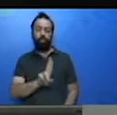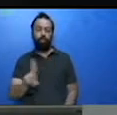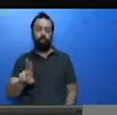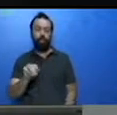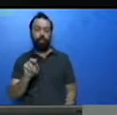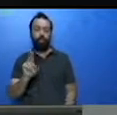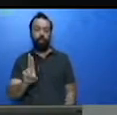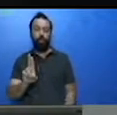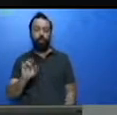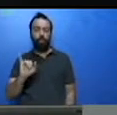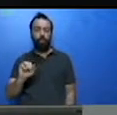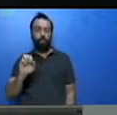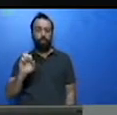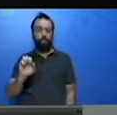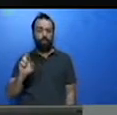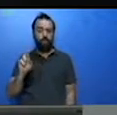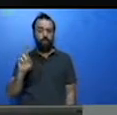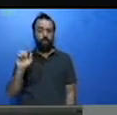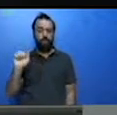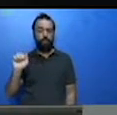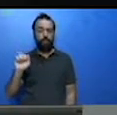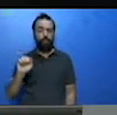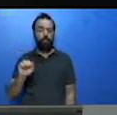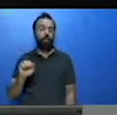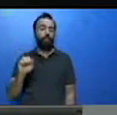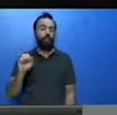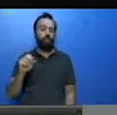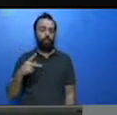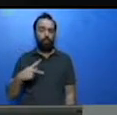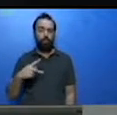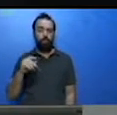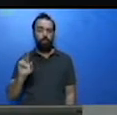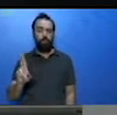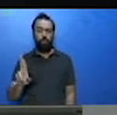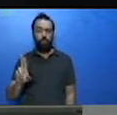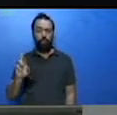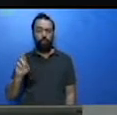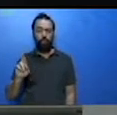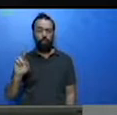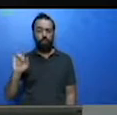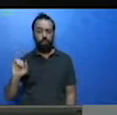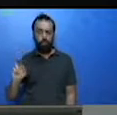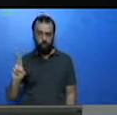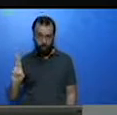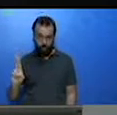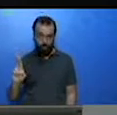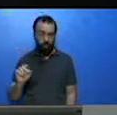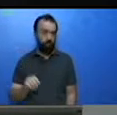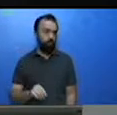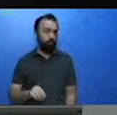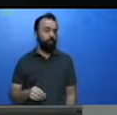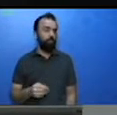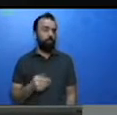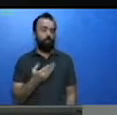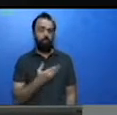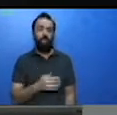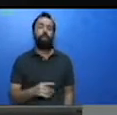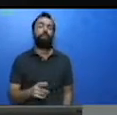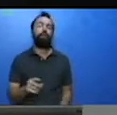No primeiro parágrafo, temos os termos O e dele,